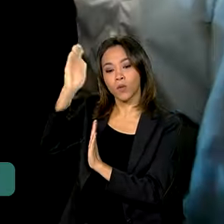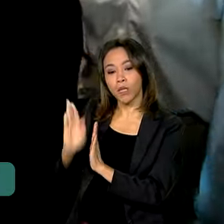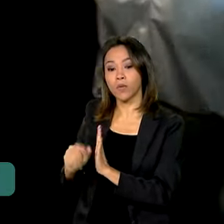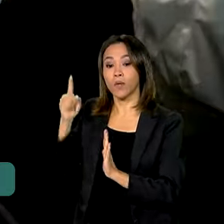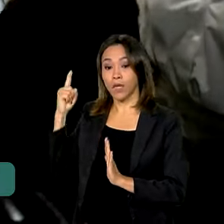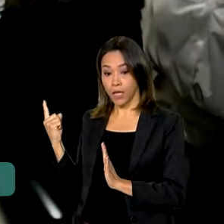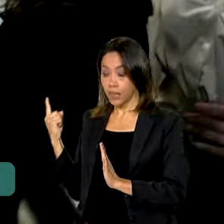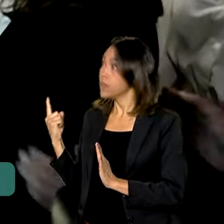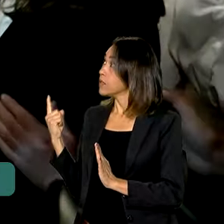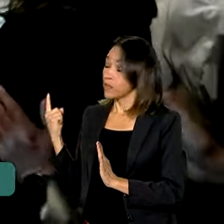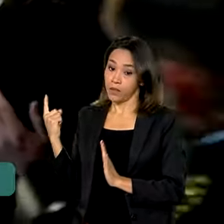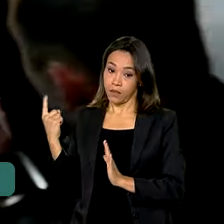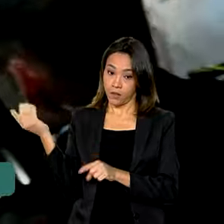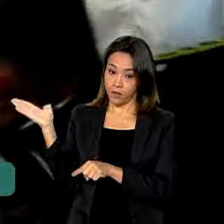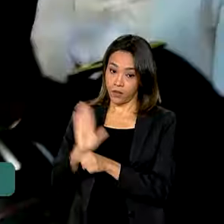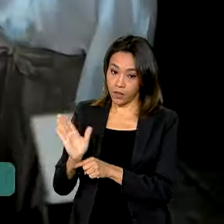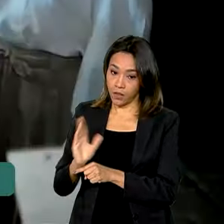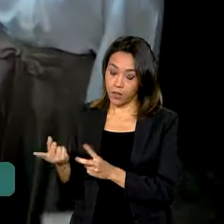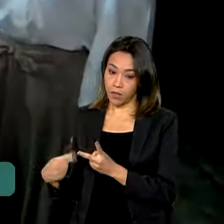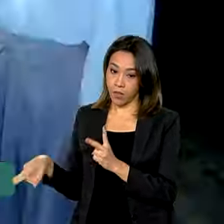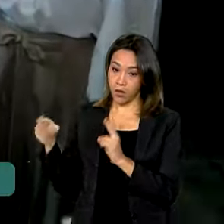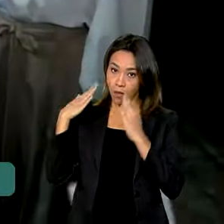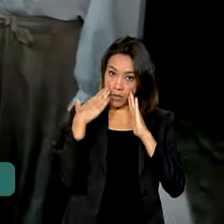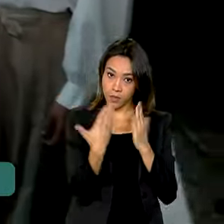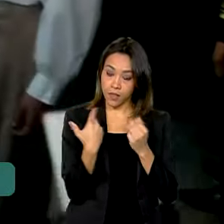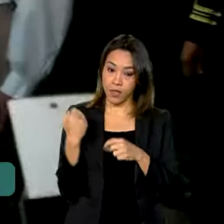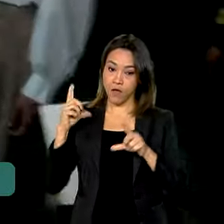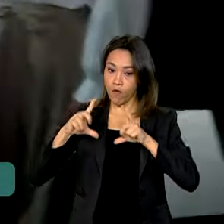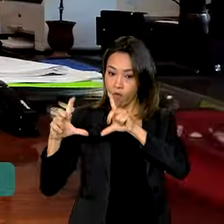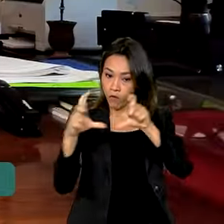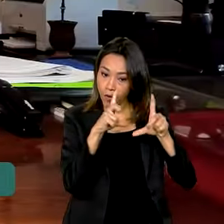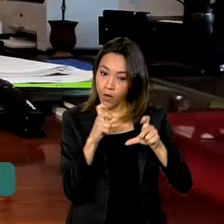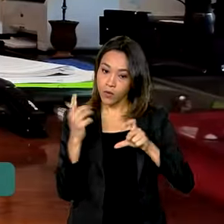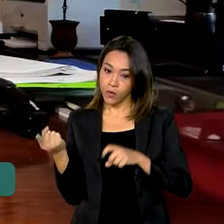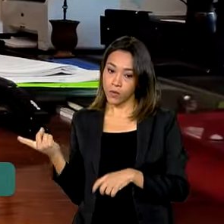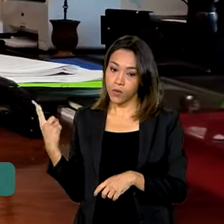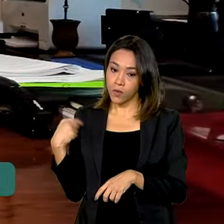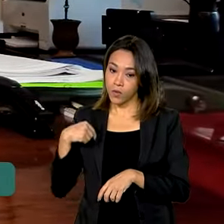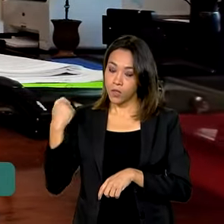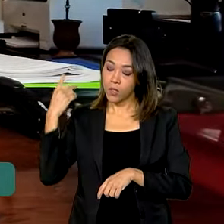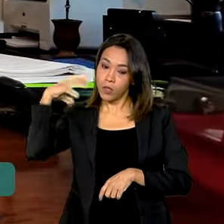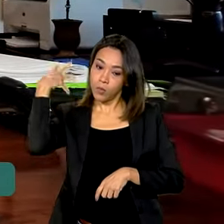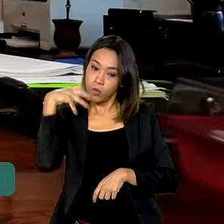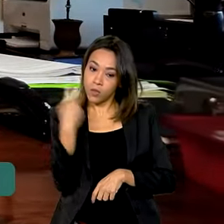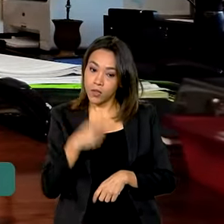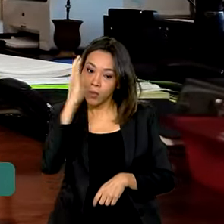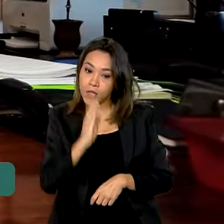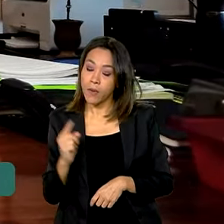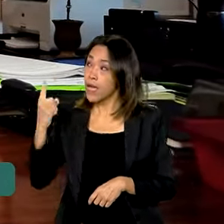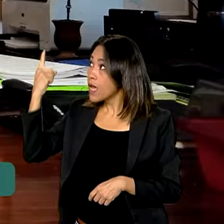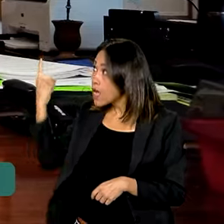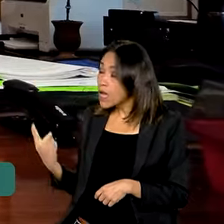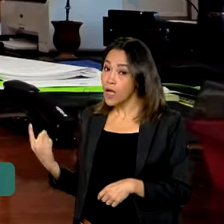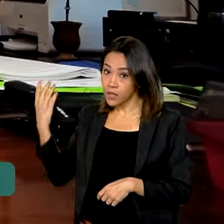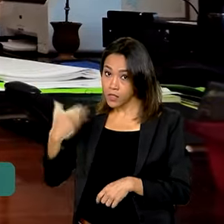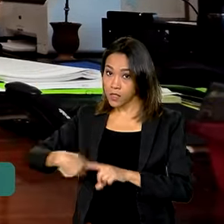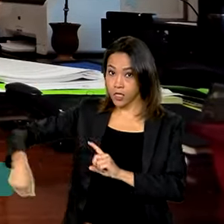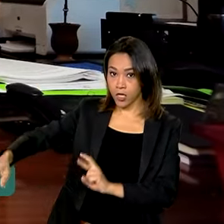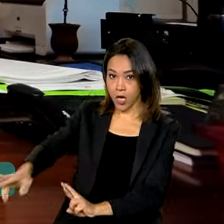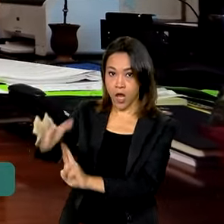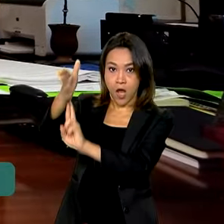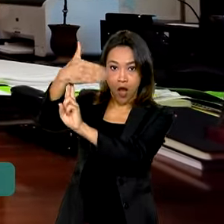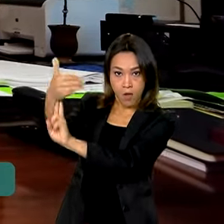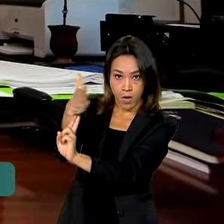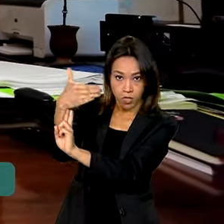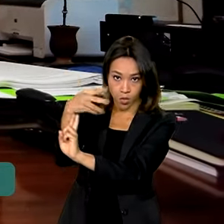promove o cinema, a fotografia e a música do nosso país. Para o embaixador do Brasil na Colômbia, é uma oportunidade de